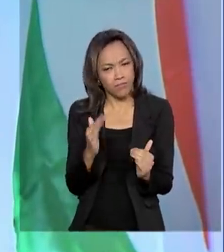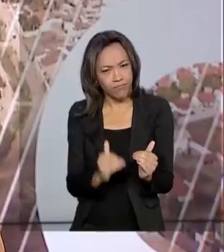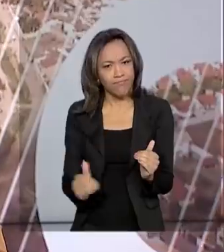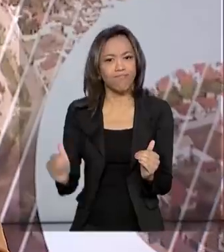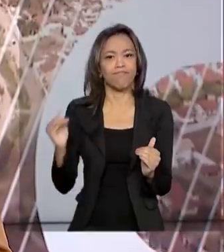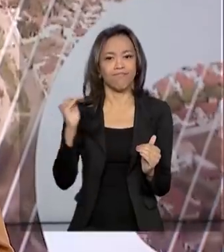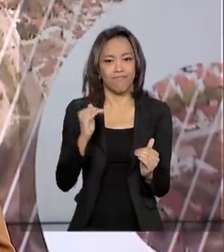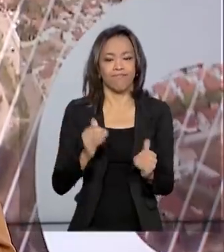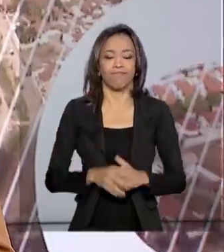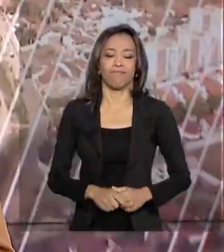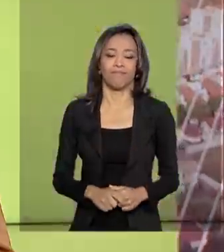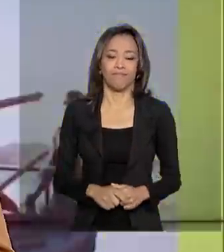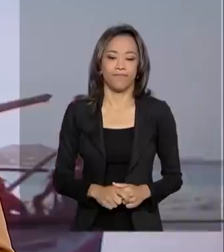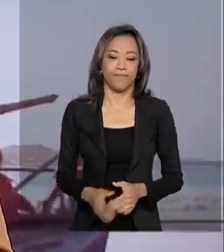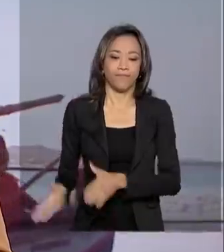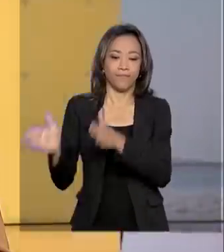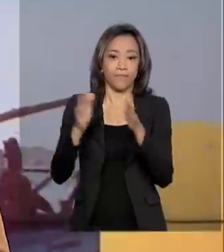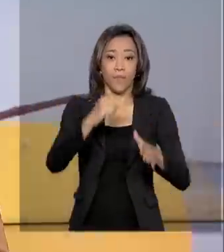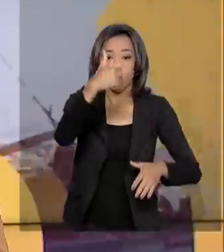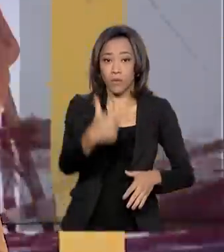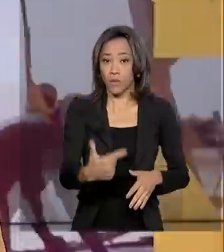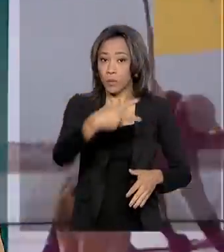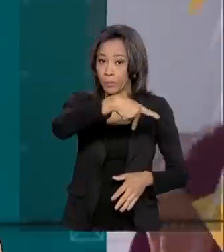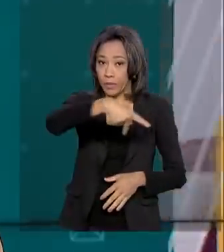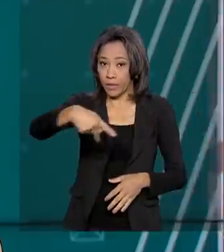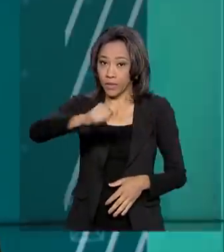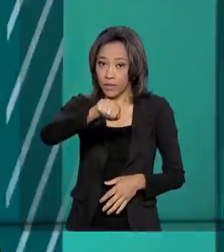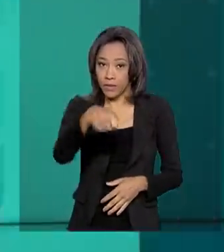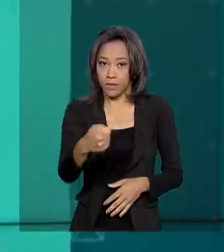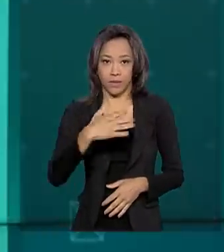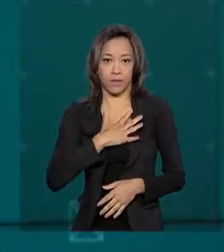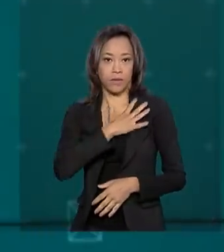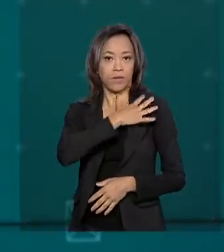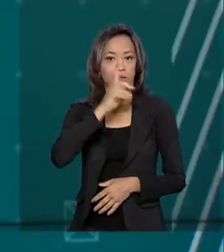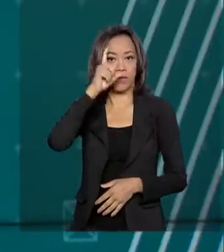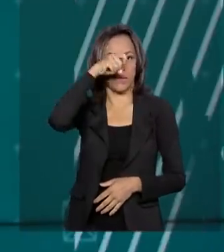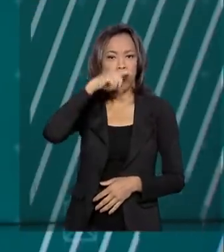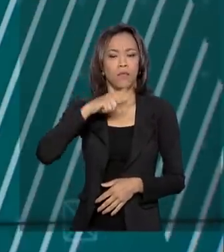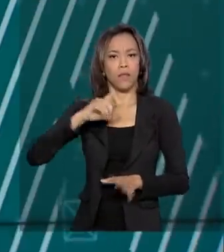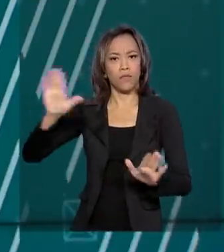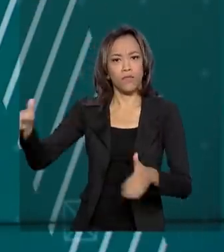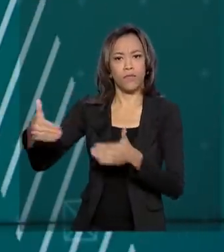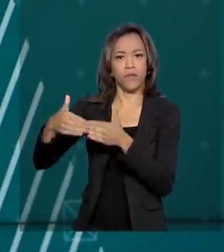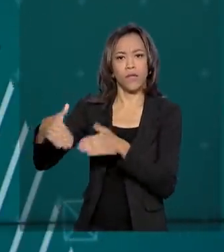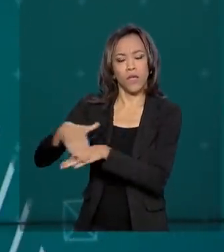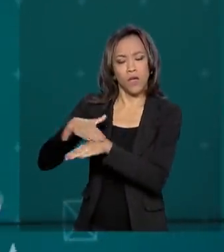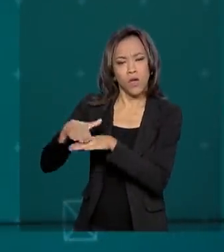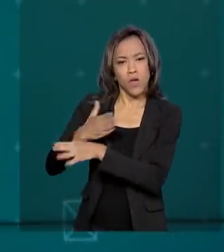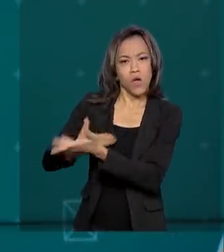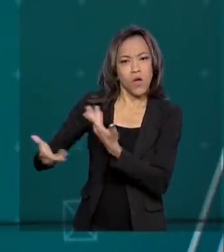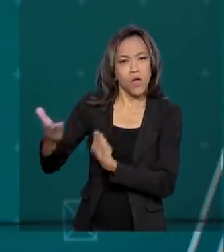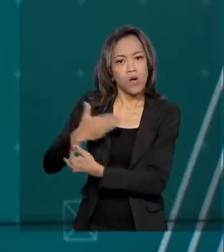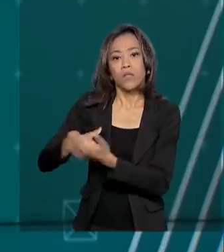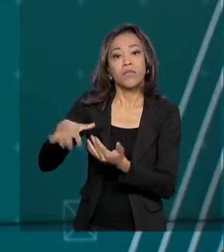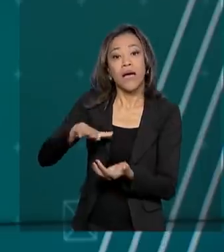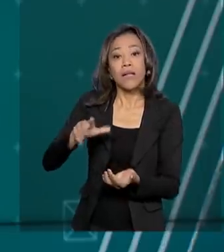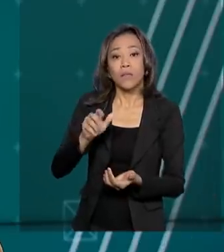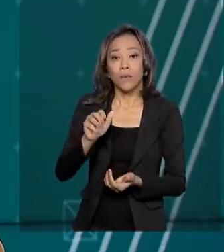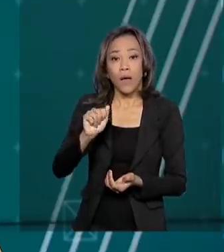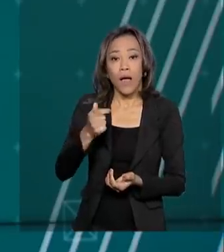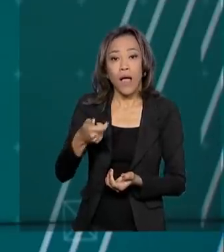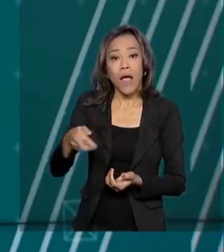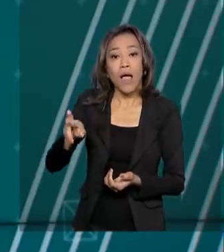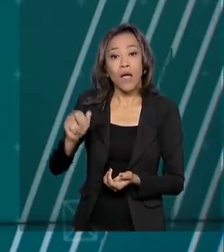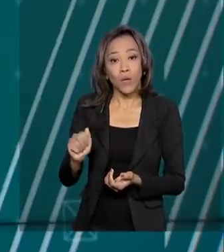tudo. O vice-presidente Hamilton Mourão esteve com parlamentares do setor do agronegócio para falar sobre o Conselho Nacional